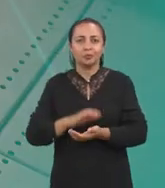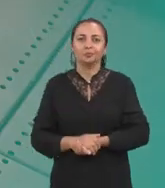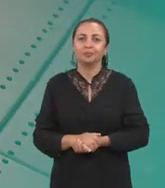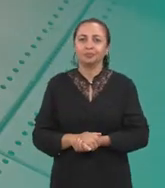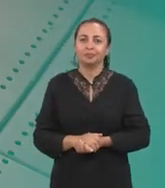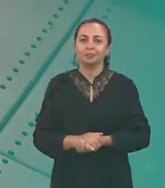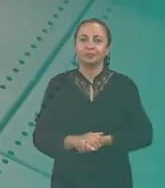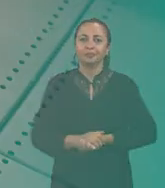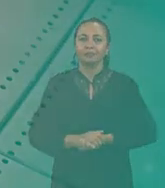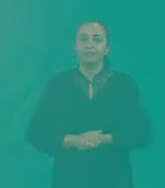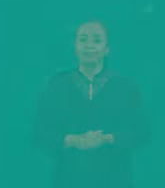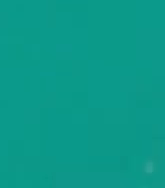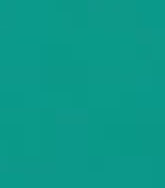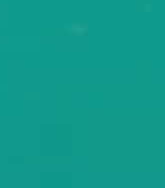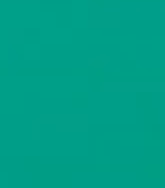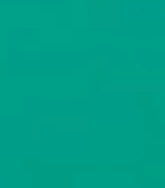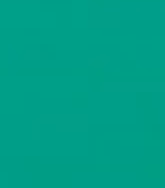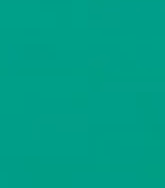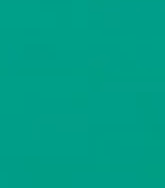nordestino.